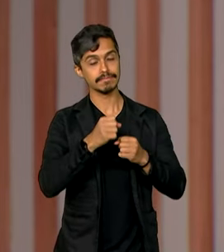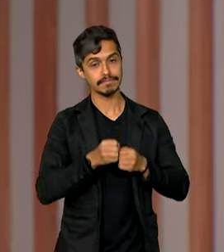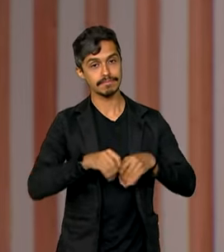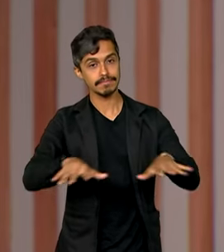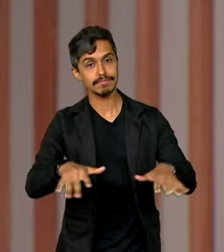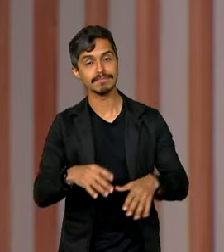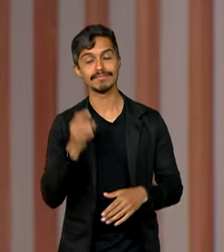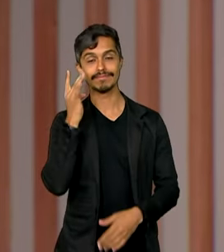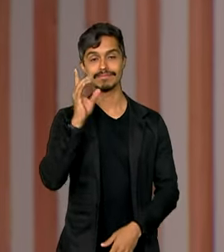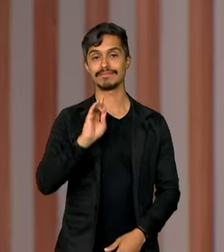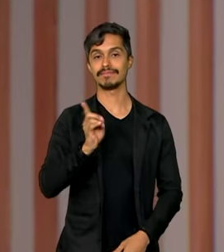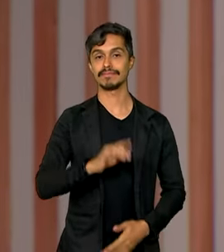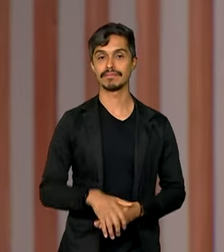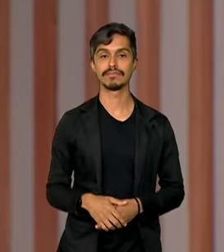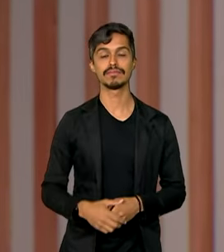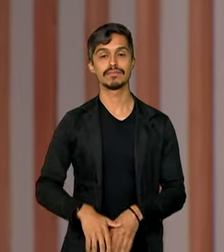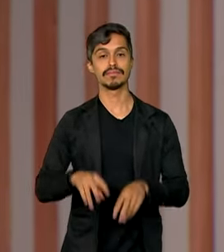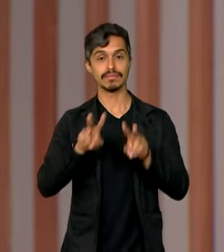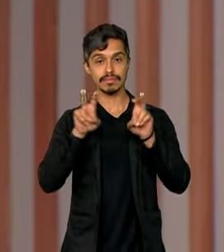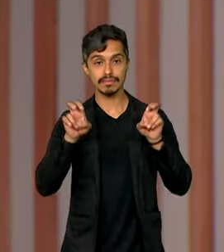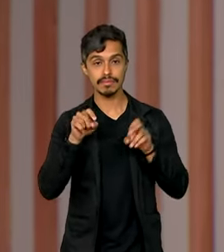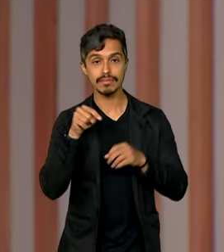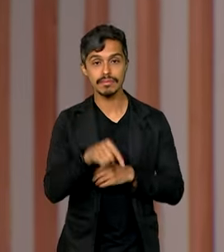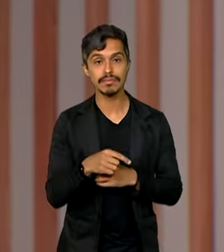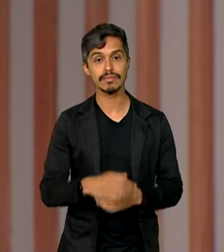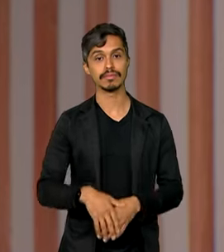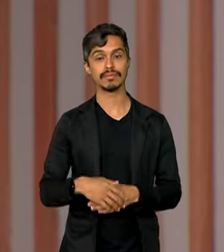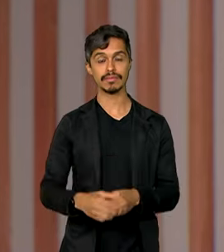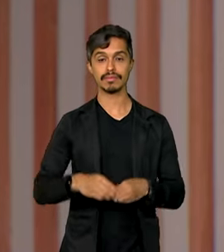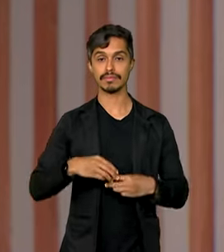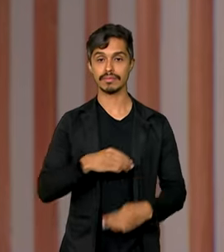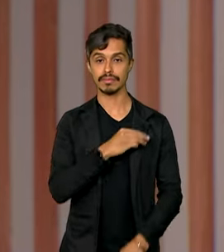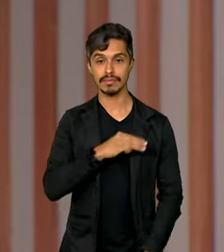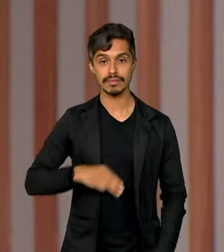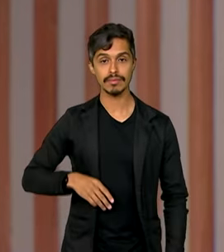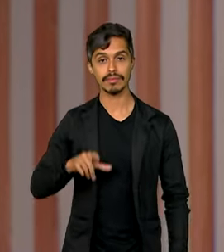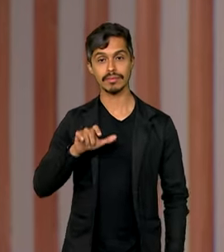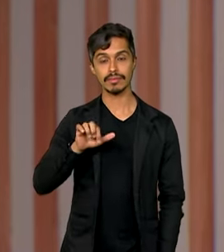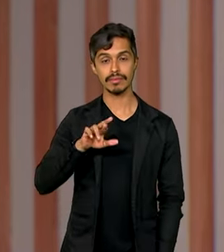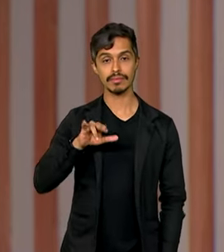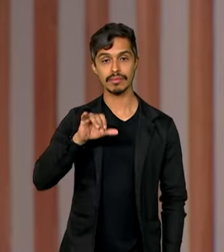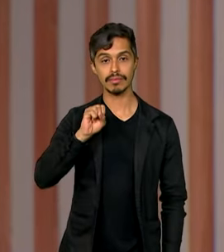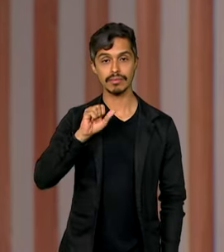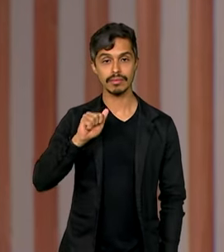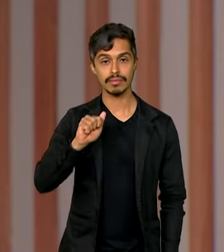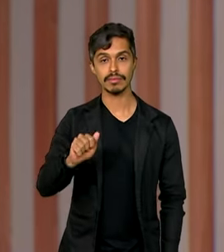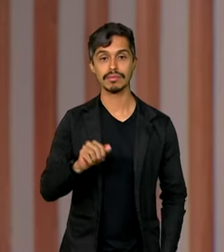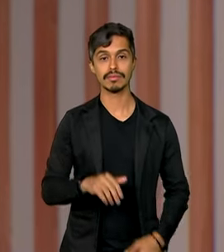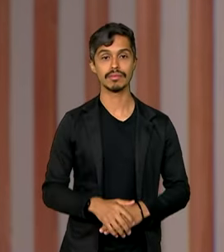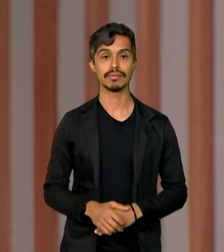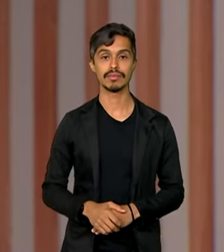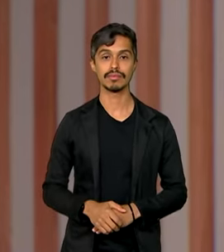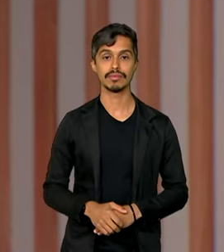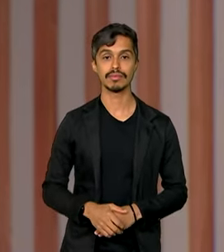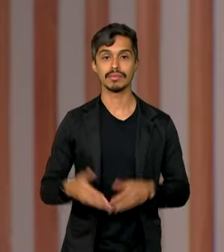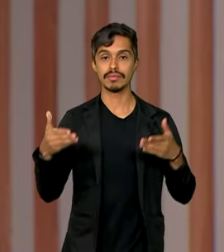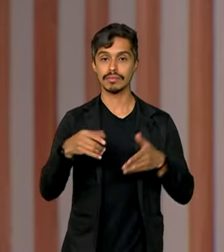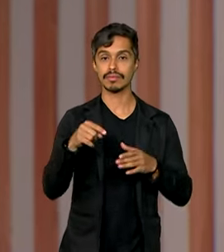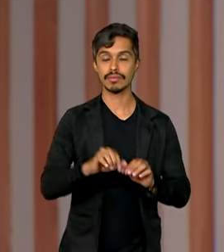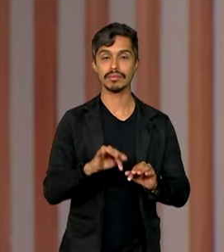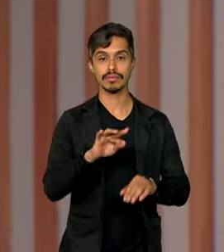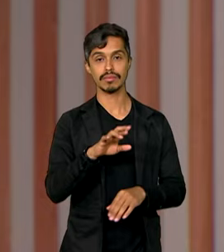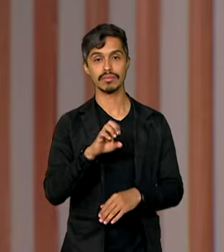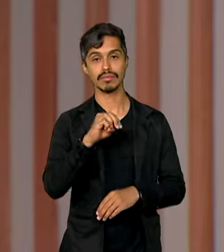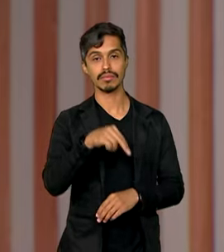Programa de Sustentabilidade do Ministério de Portos e Aeroportos, Larissa Morim, participou, nesta segunda-feira, do Fórum